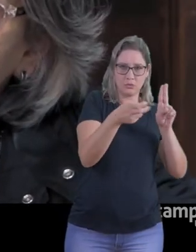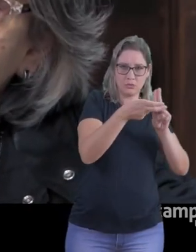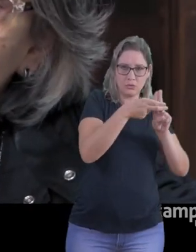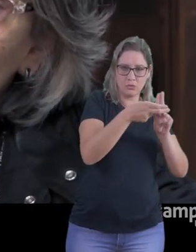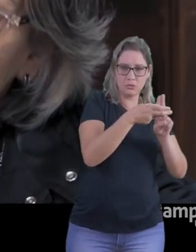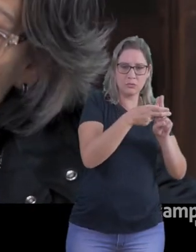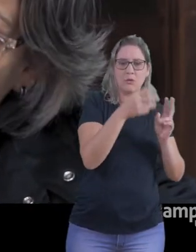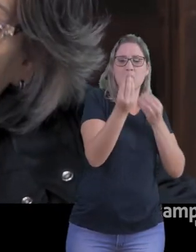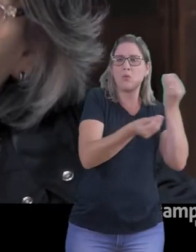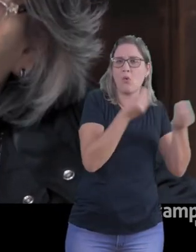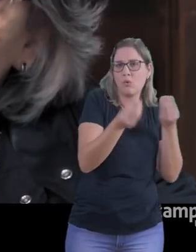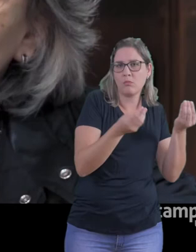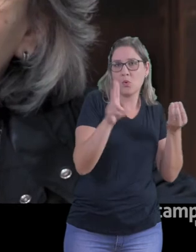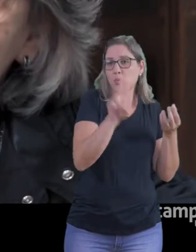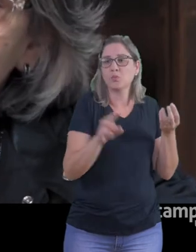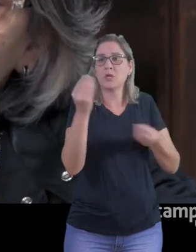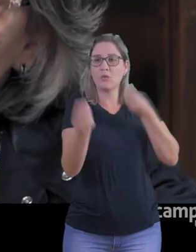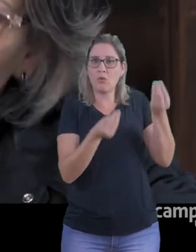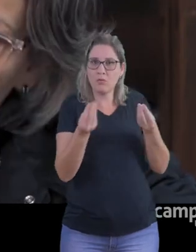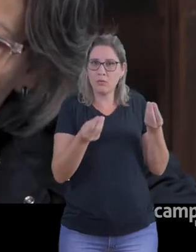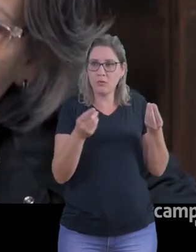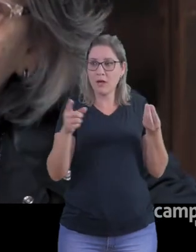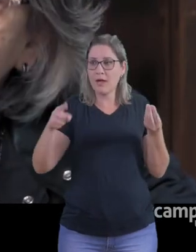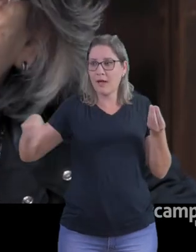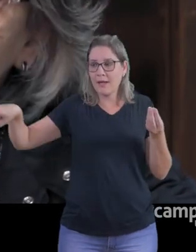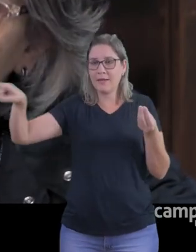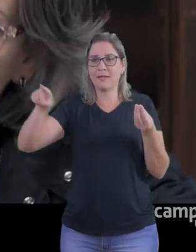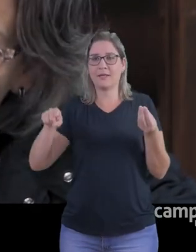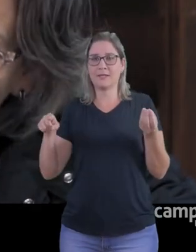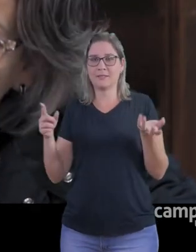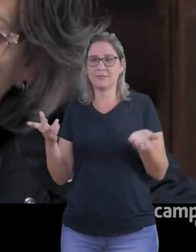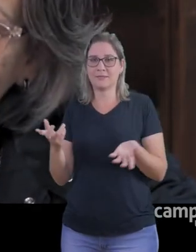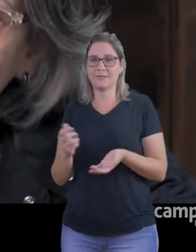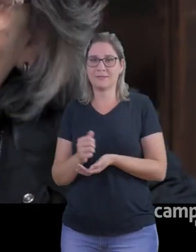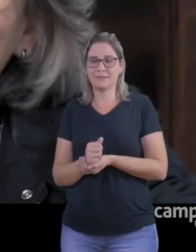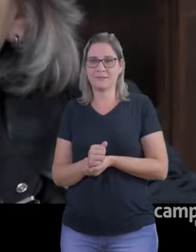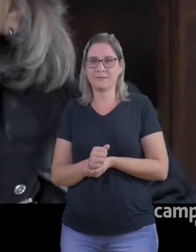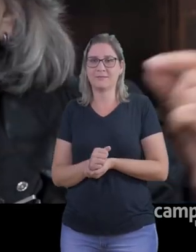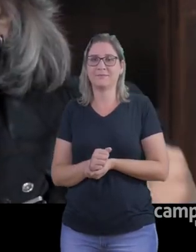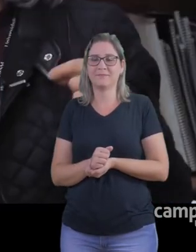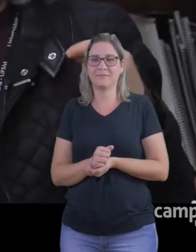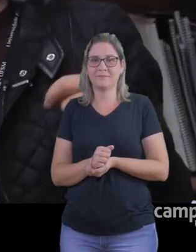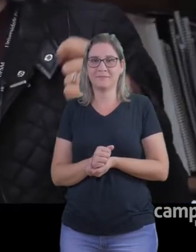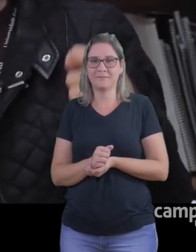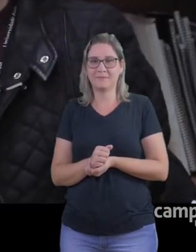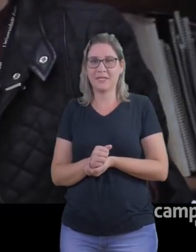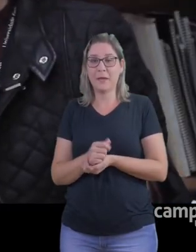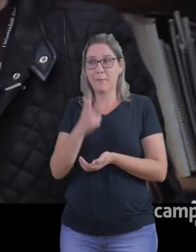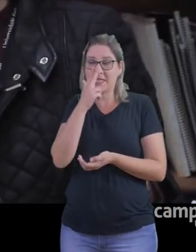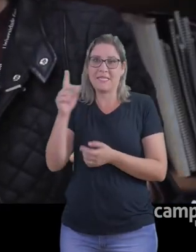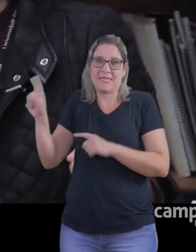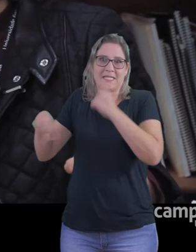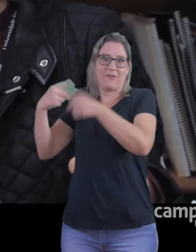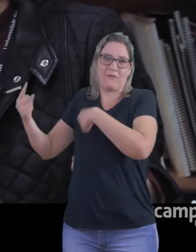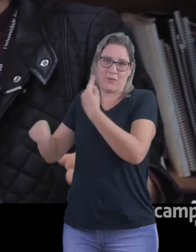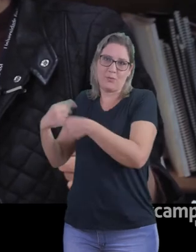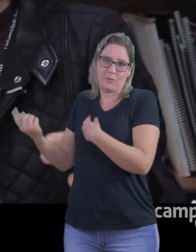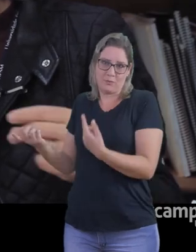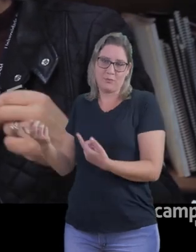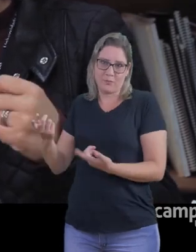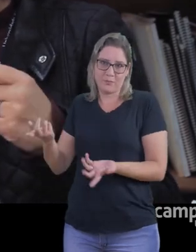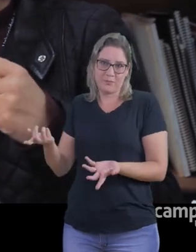na tarefa de pensar como apresentar o SUS para quem não é brasileiro. E eles trouxeram um